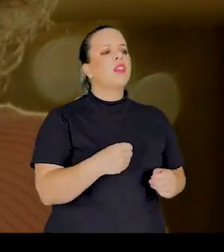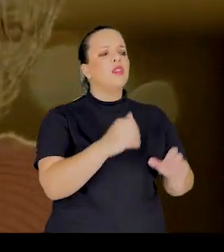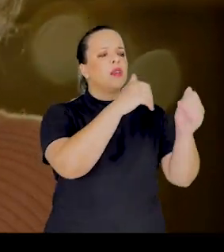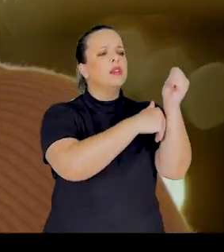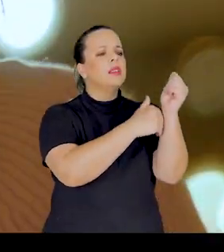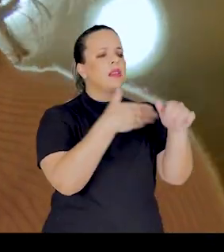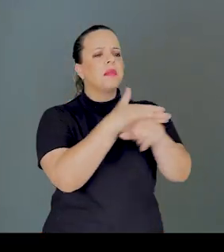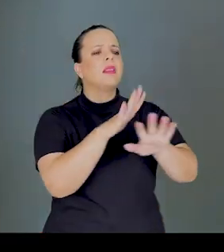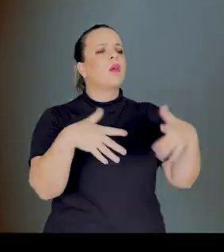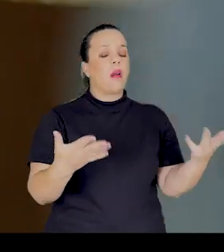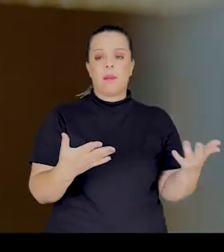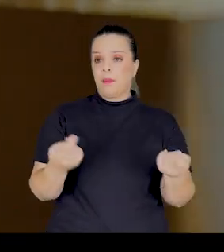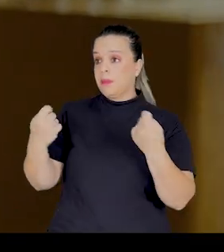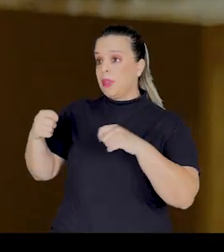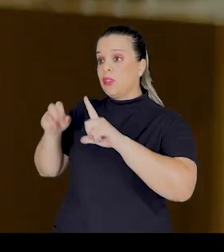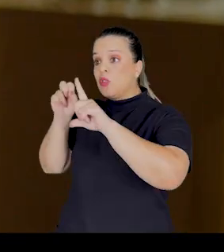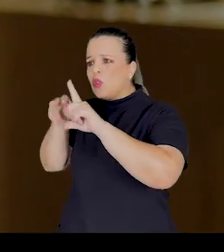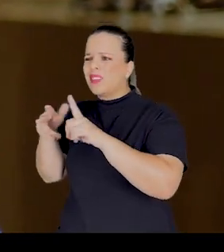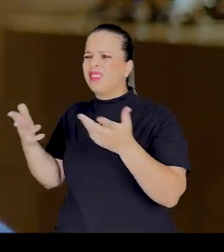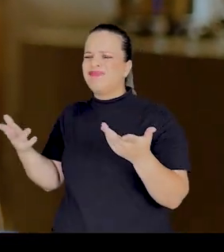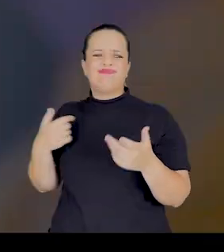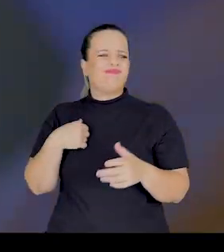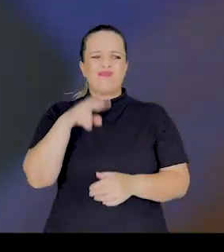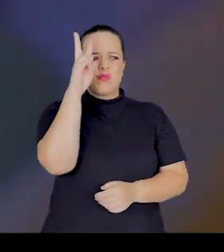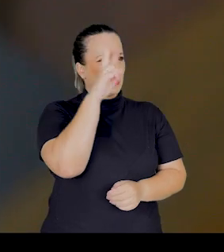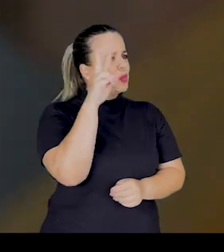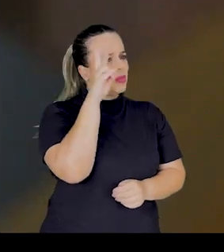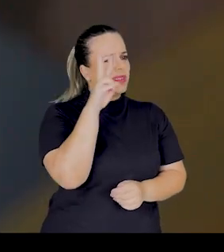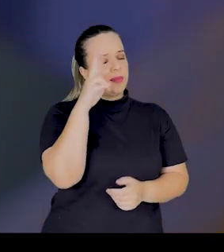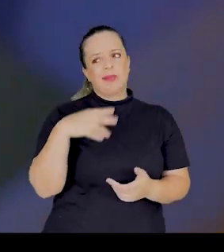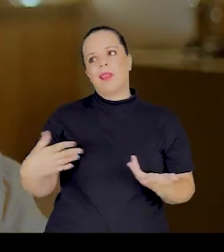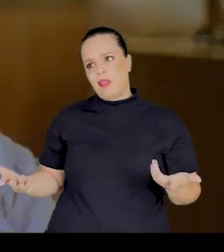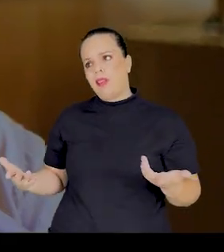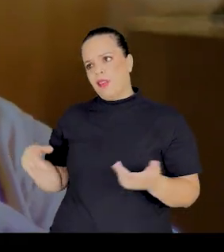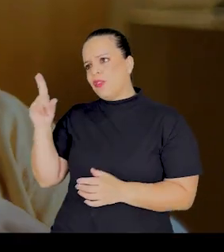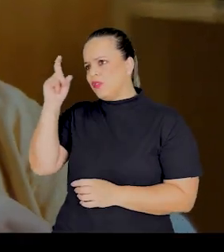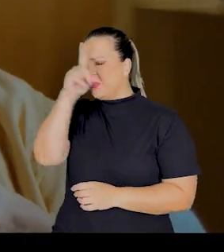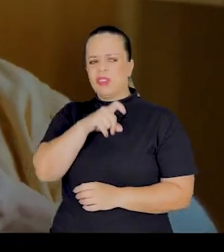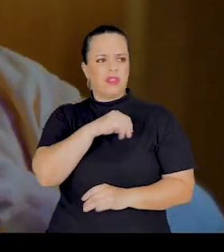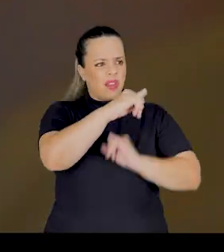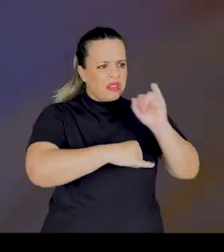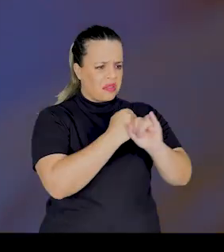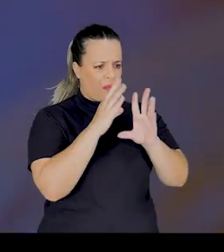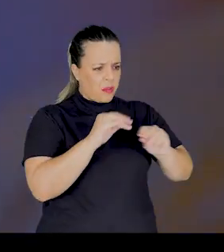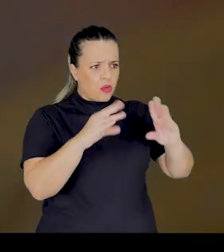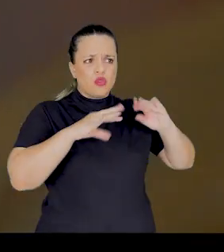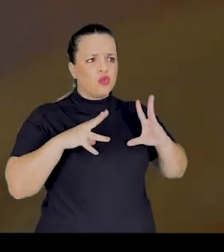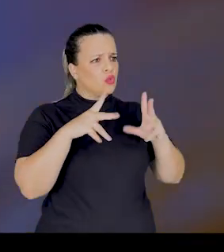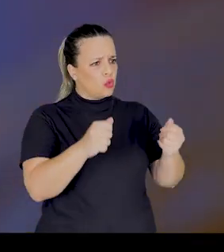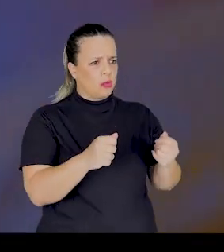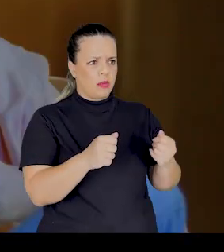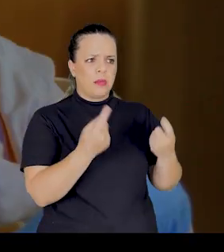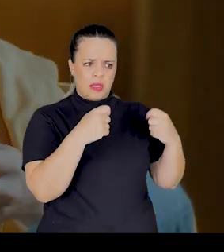Filho, qual a senha para acessar isso aqui? Isso é do login, mãe. Consigo lembrar. Mas vai ficar difícil, né? Você mexe em tudo